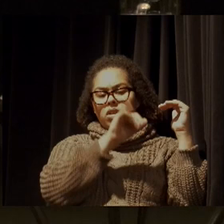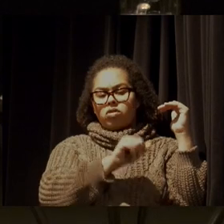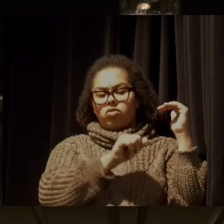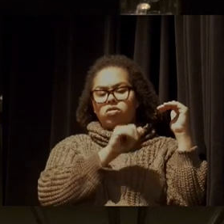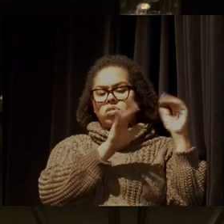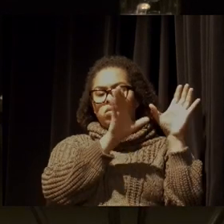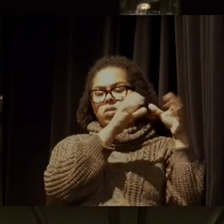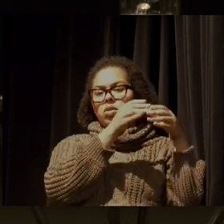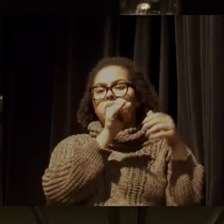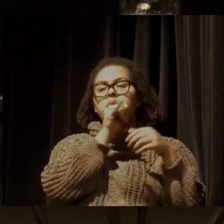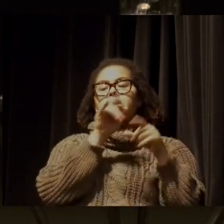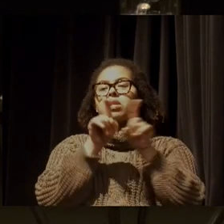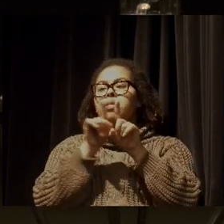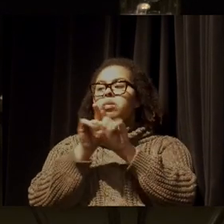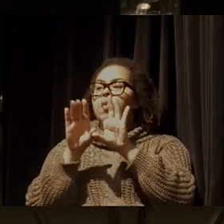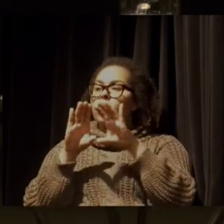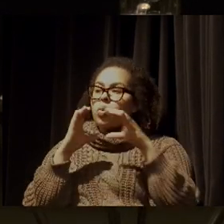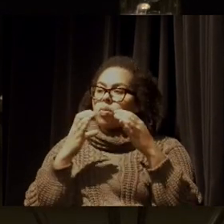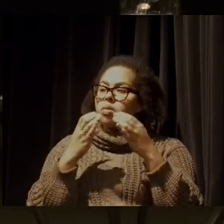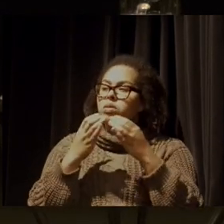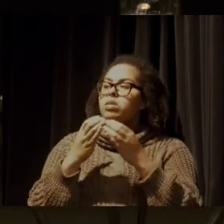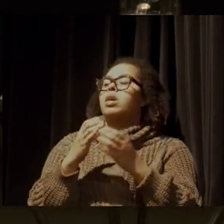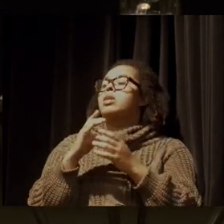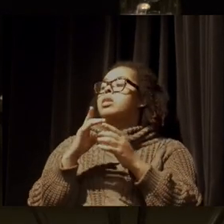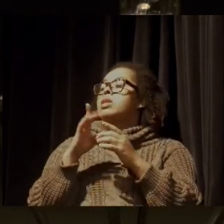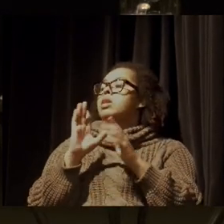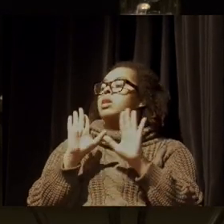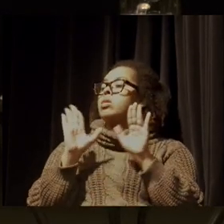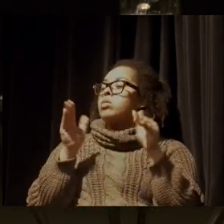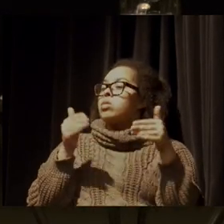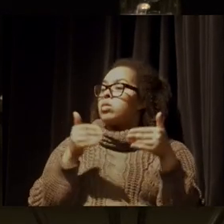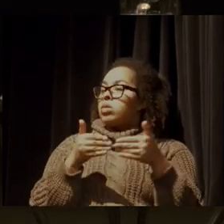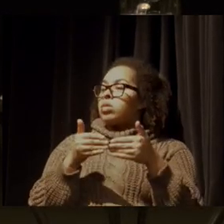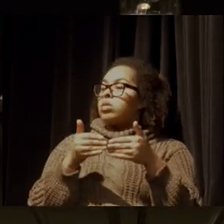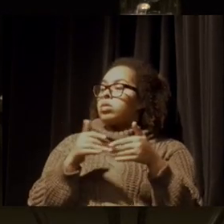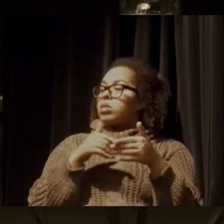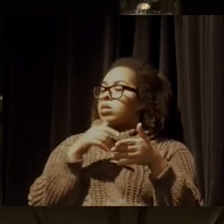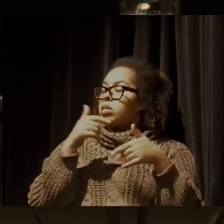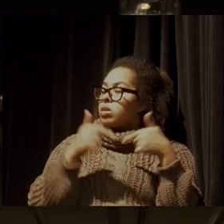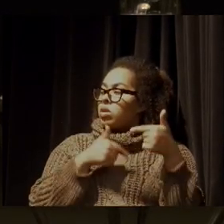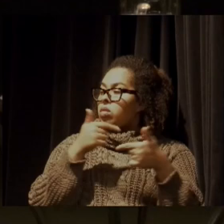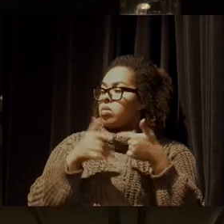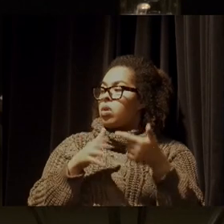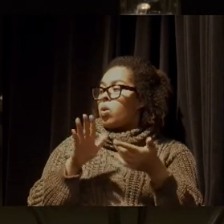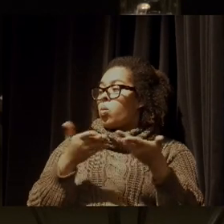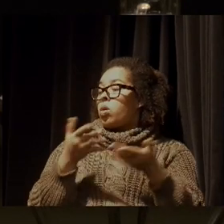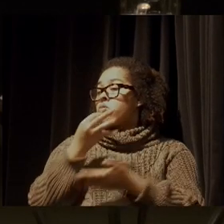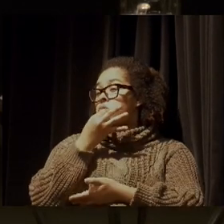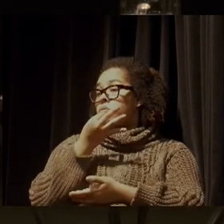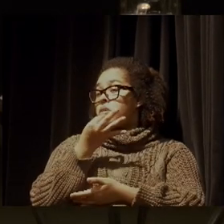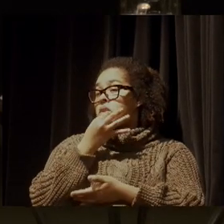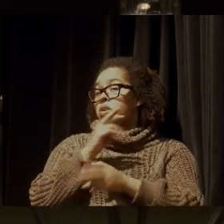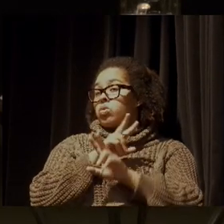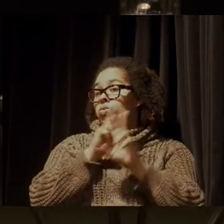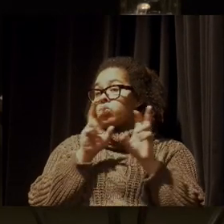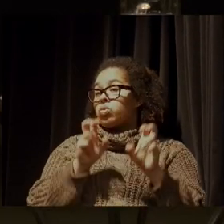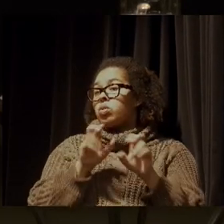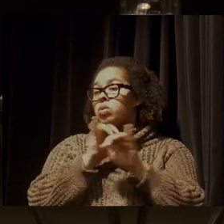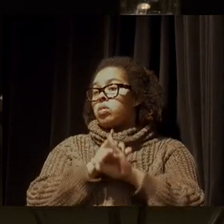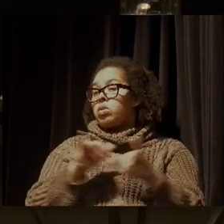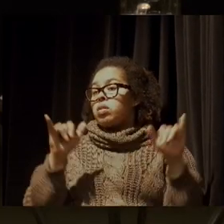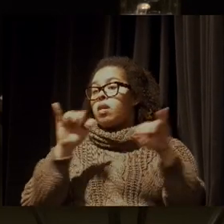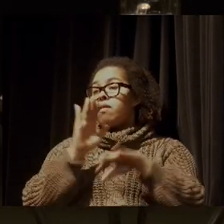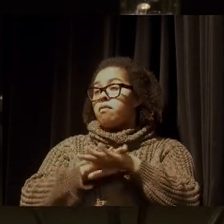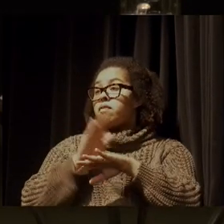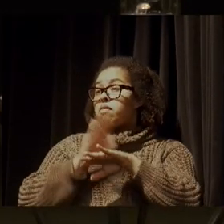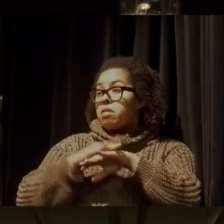comunitárias, sempre foram mais encampadas pela classe trabalhadora, qual a sua opinião sobre as falas que pregam faça